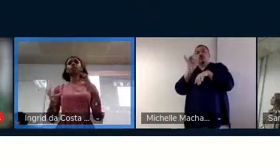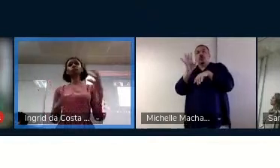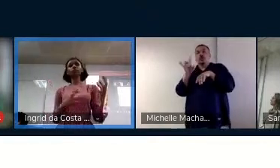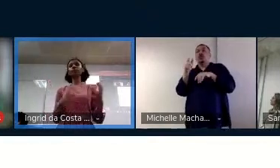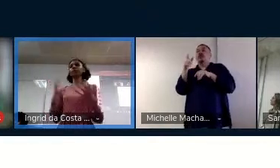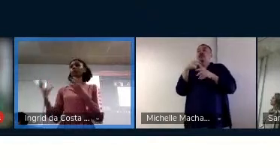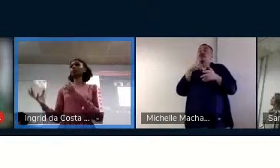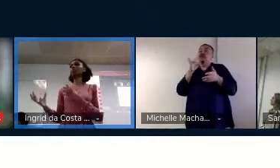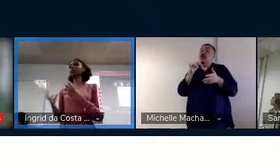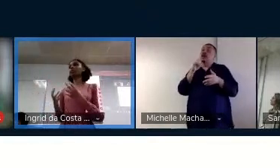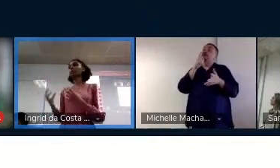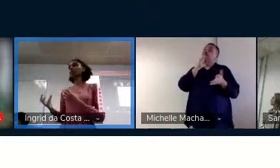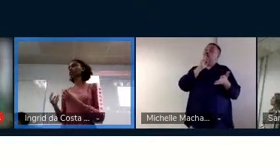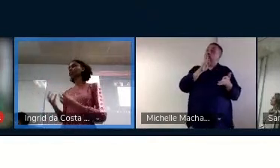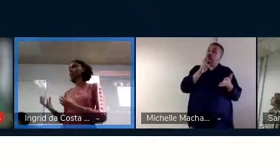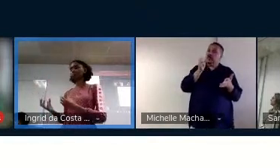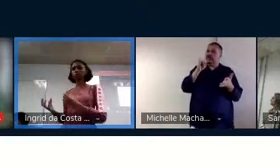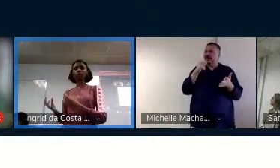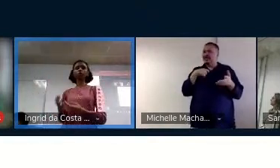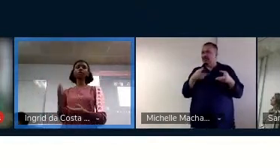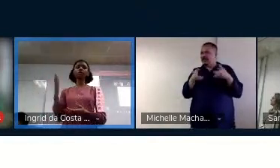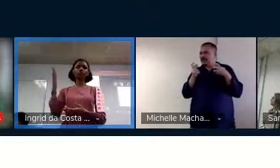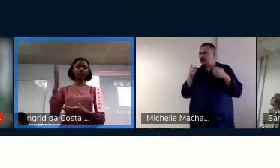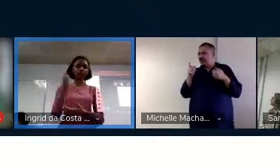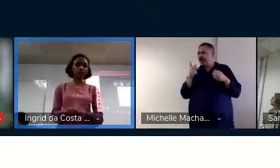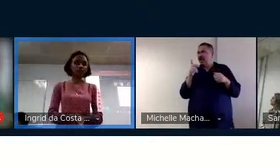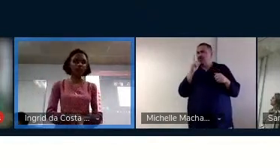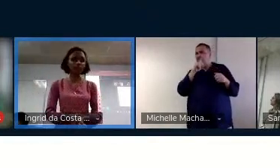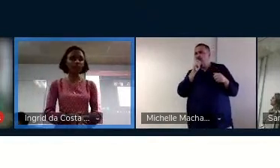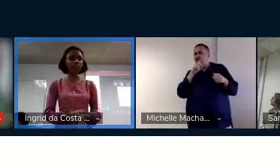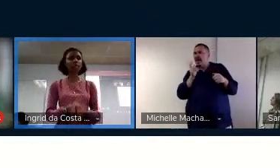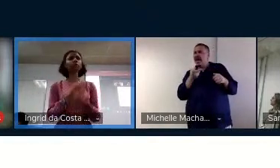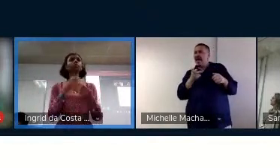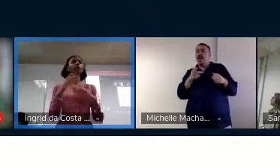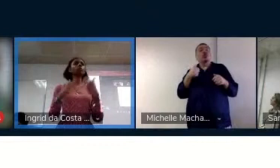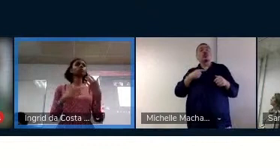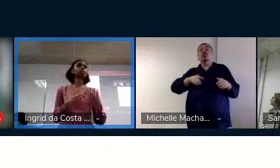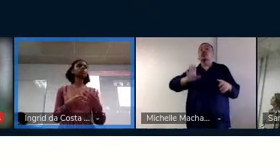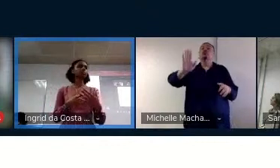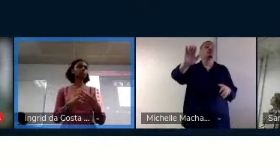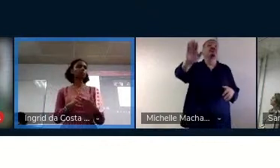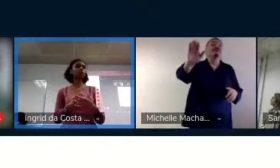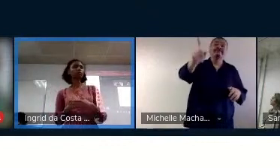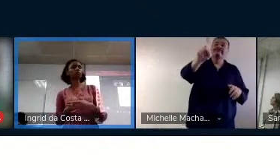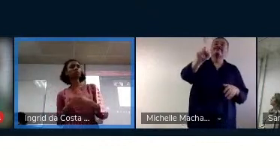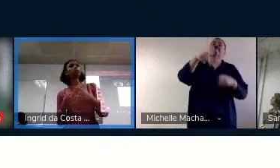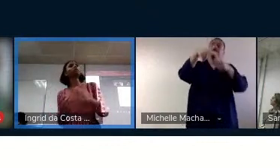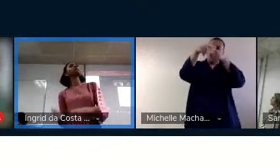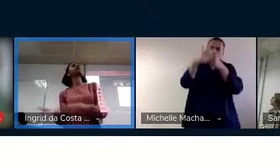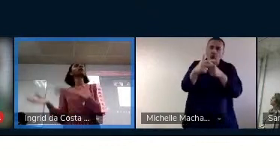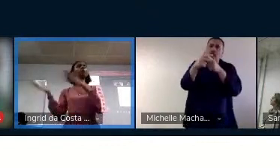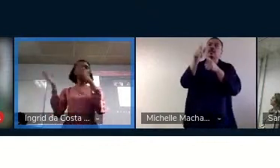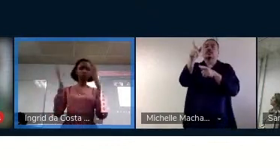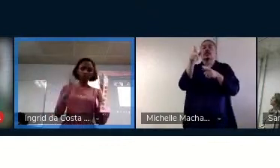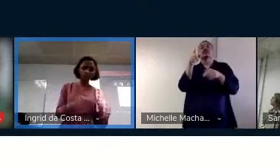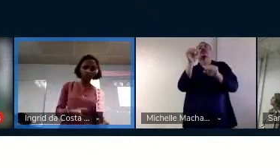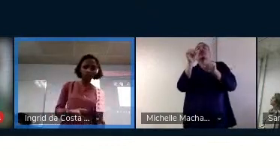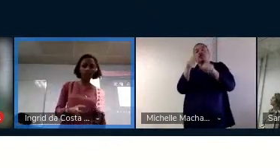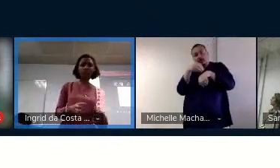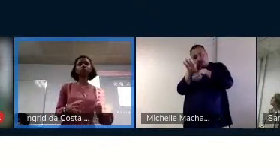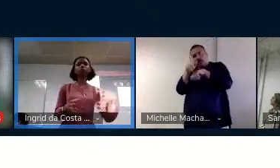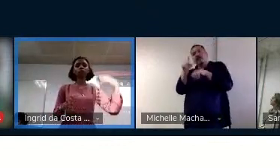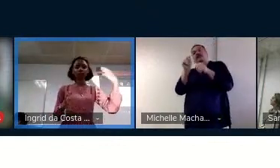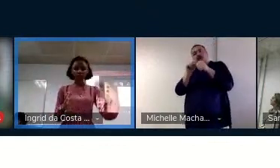E se ele verificar que o aluno está cometendo algum tipo de erro, ele intervém imediatamente para corrigir o aluno. E dar a